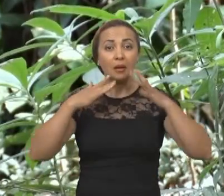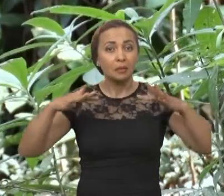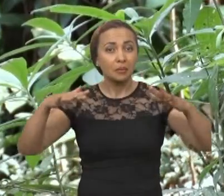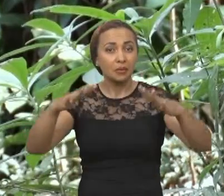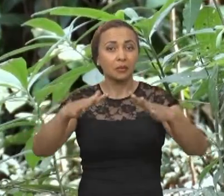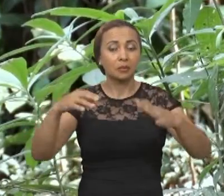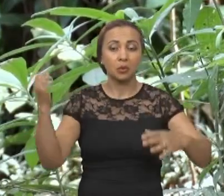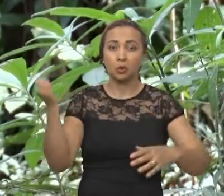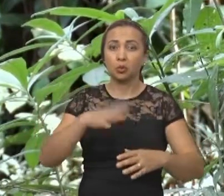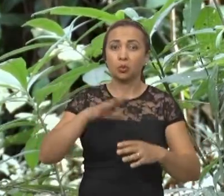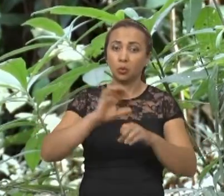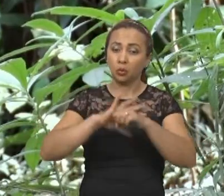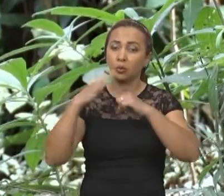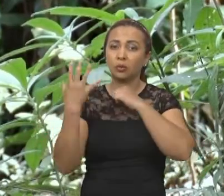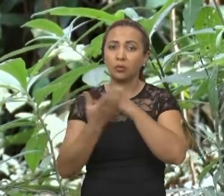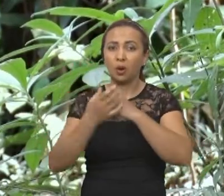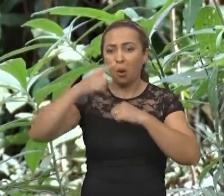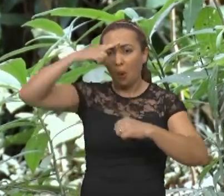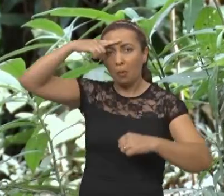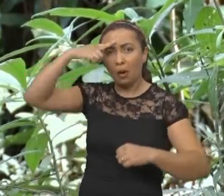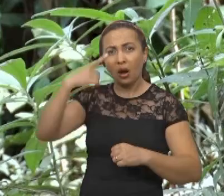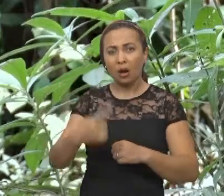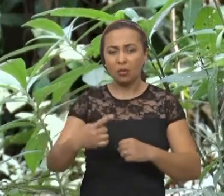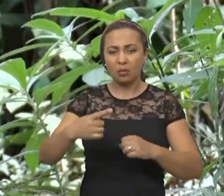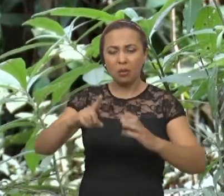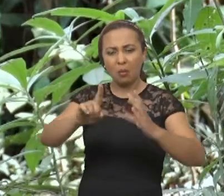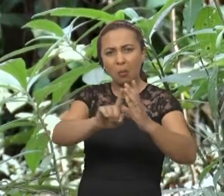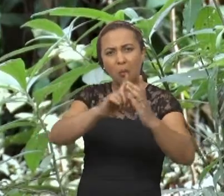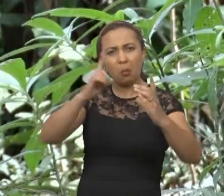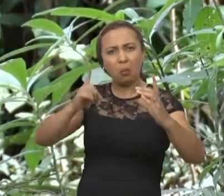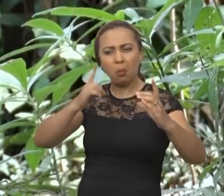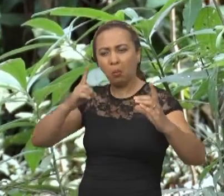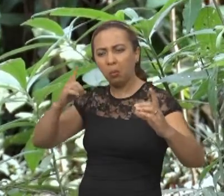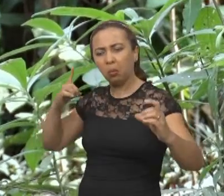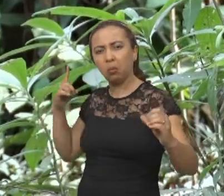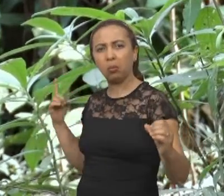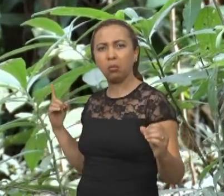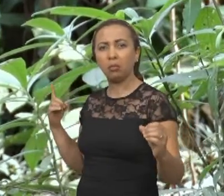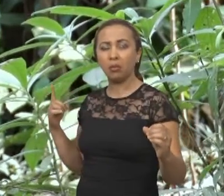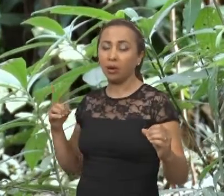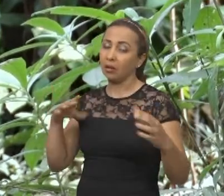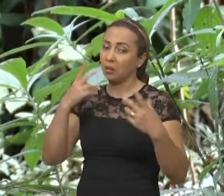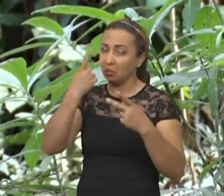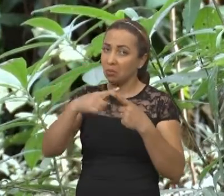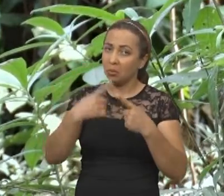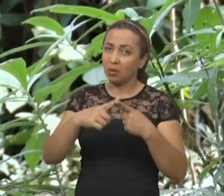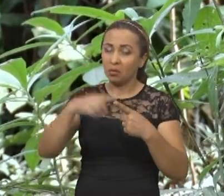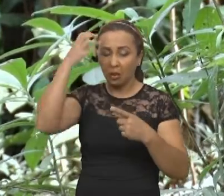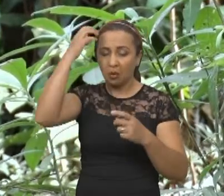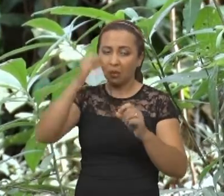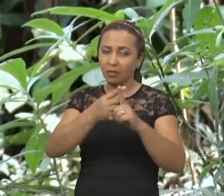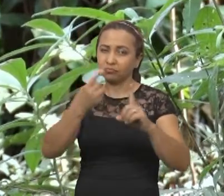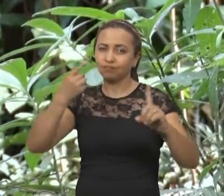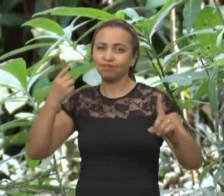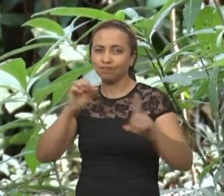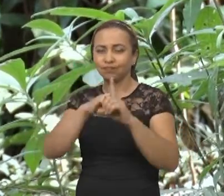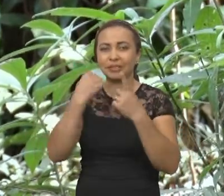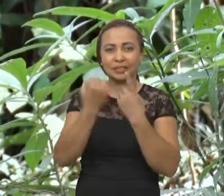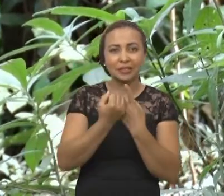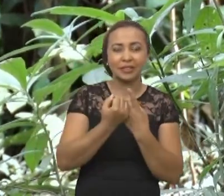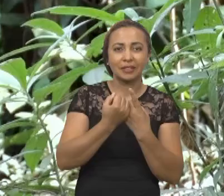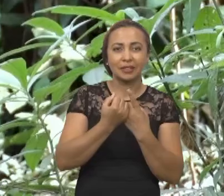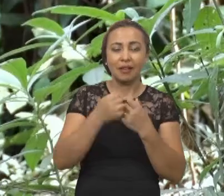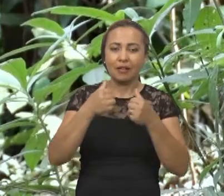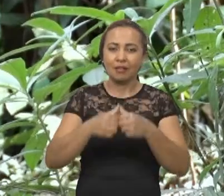A pandemia do novo coronavírus nos obrigou a um necessário isolamento social. Em razão do distanciamento, muitas